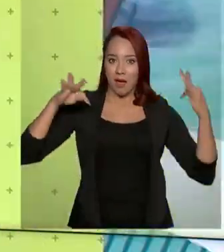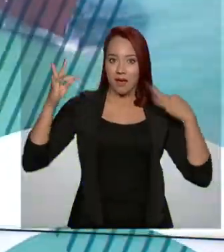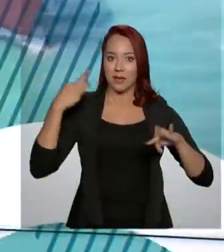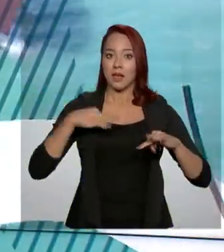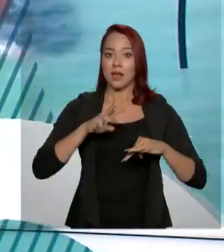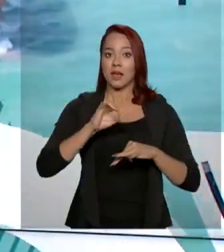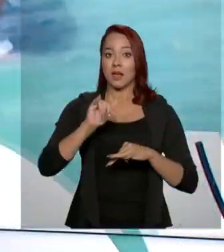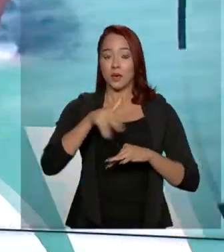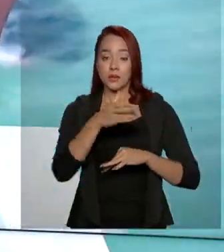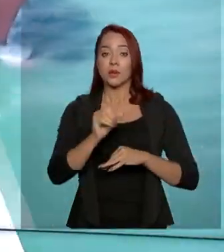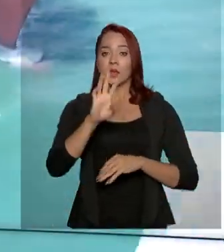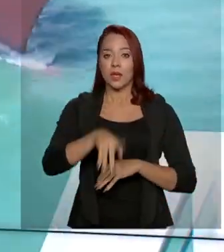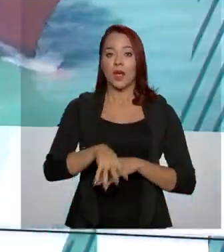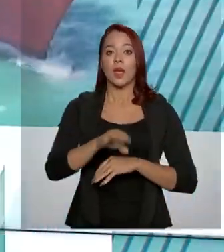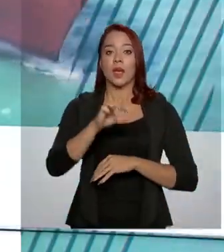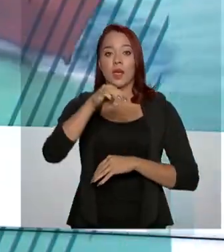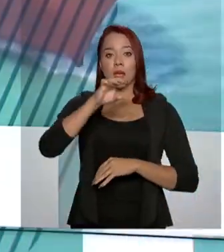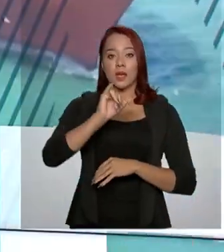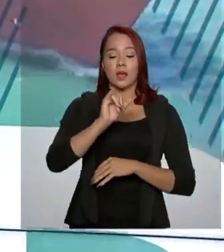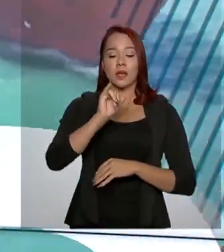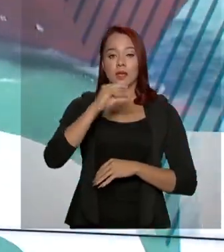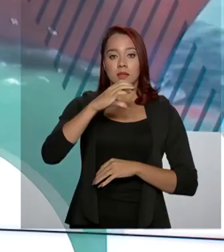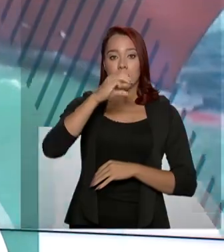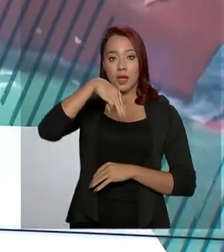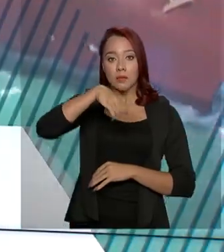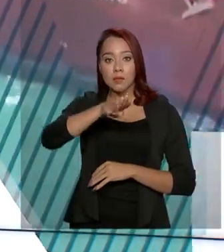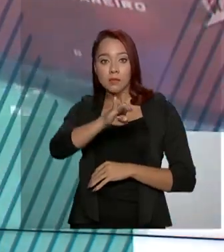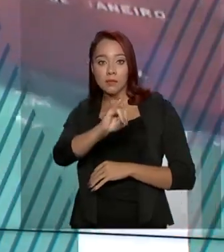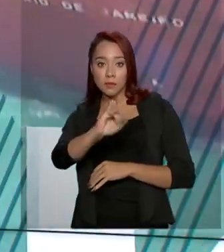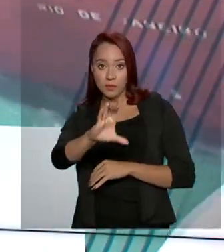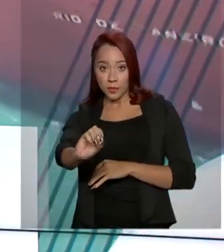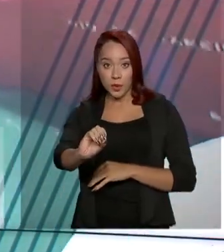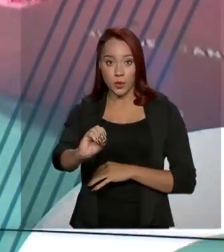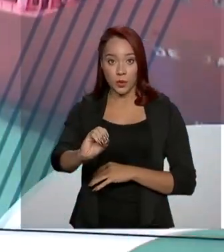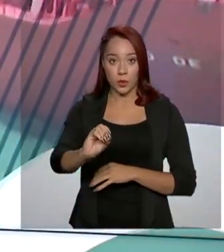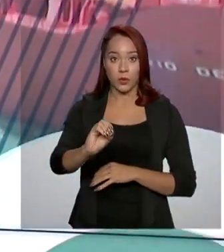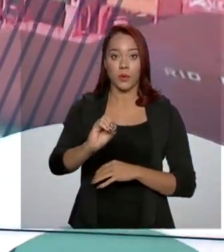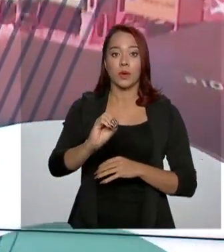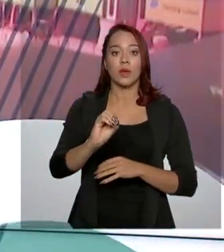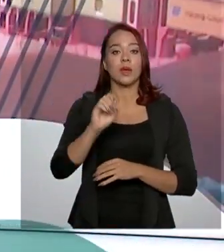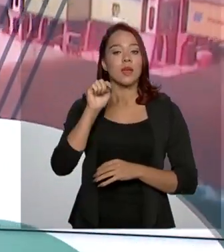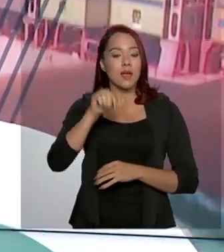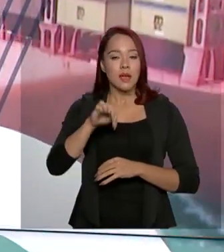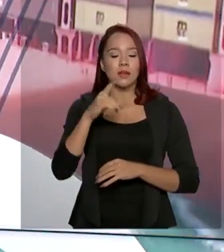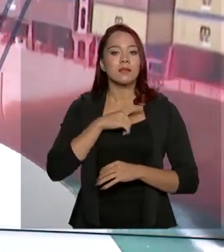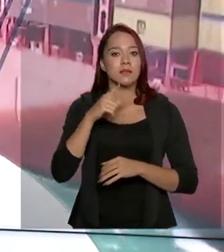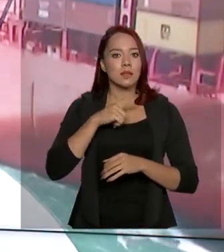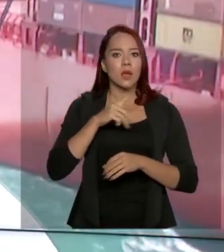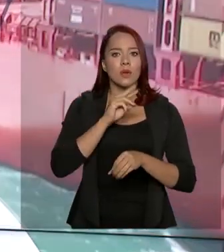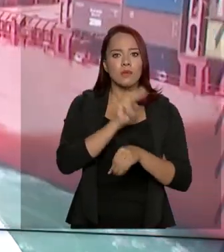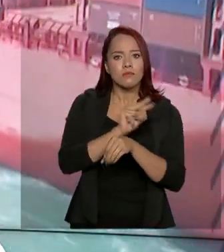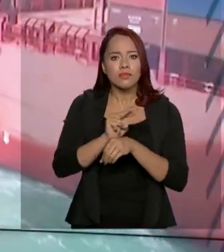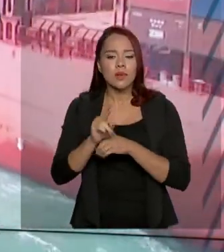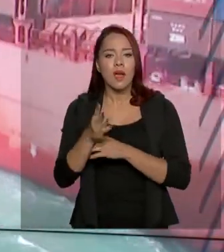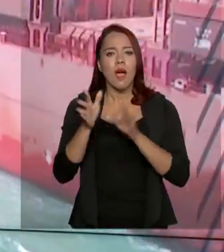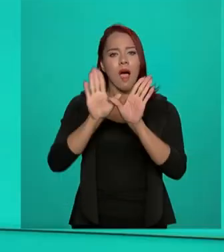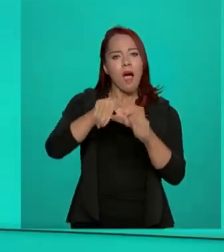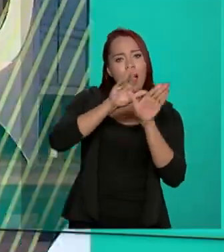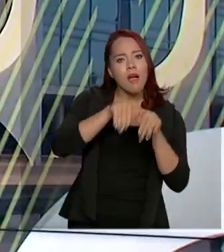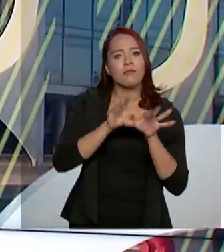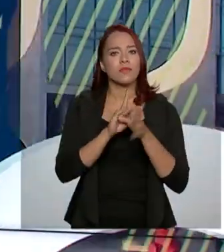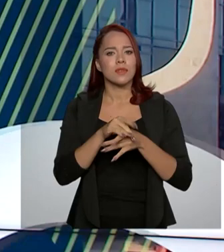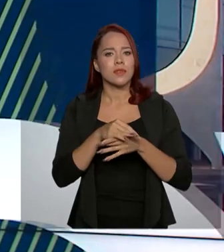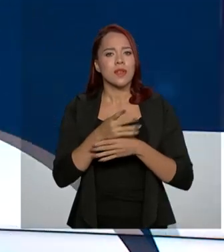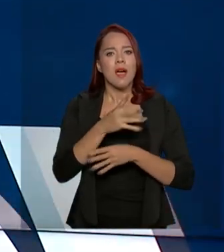administrado pelo Instituto Chico Mendes de Conservação da Biodiversidade, ICMBio, abriga espécies de aves, mamíferos,